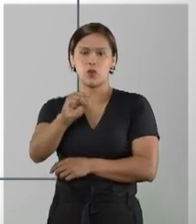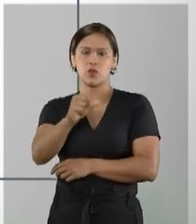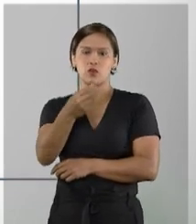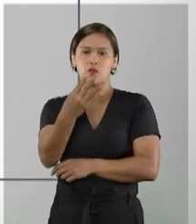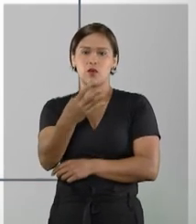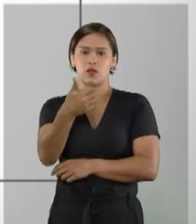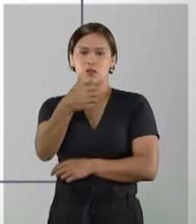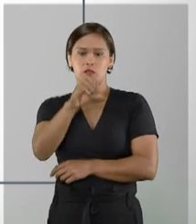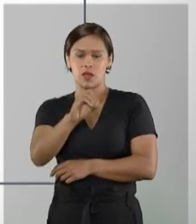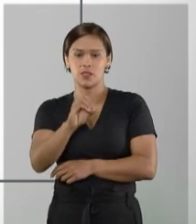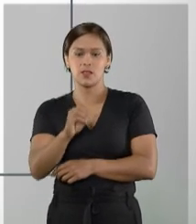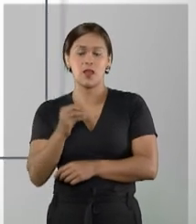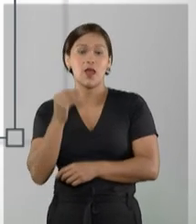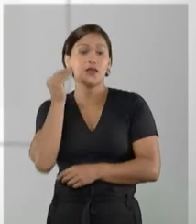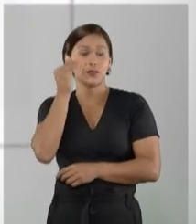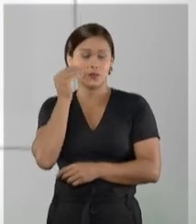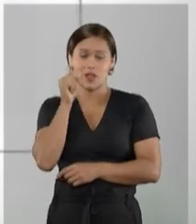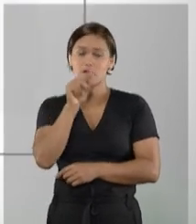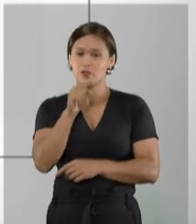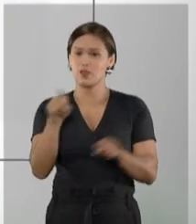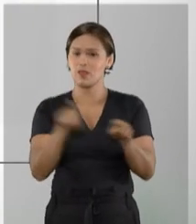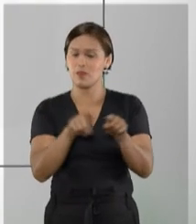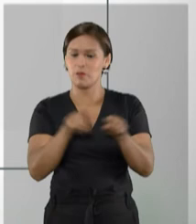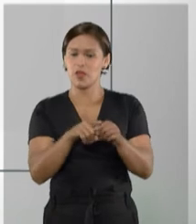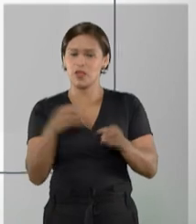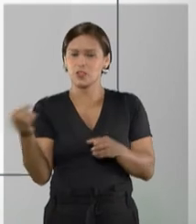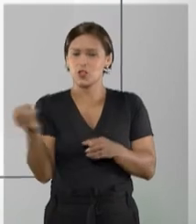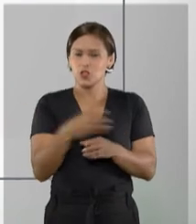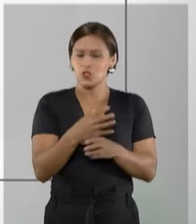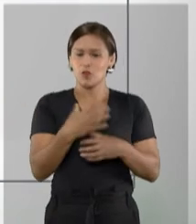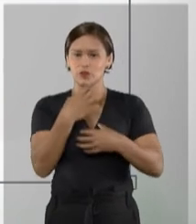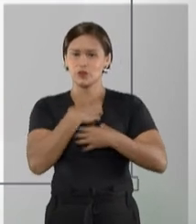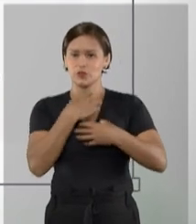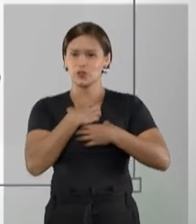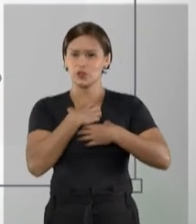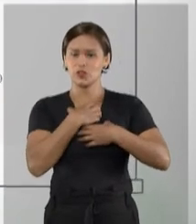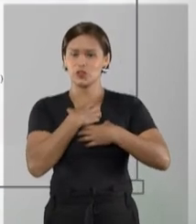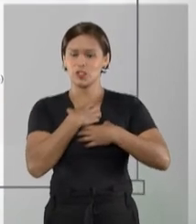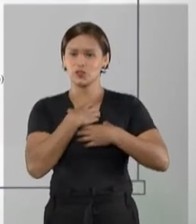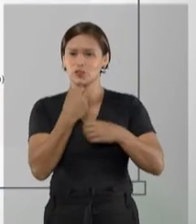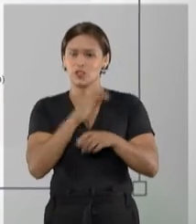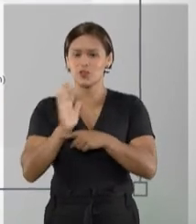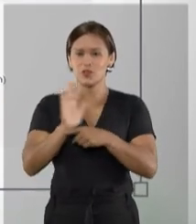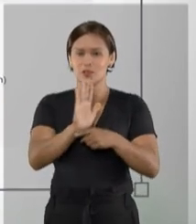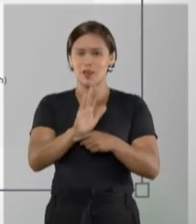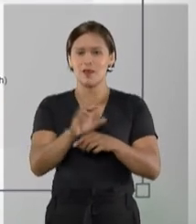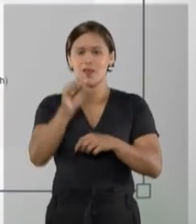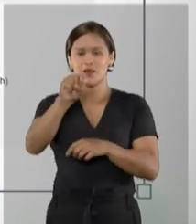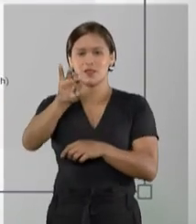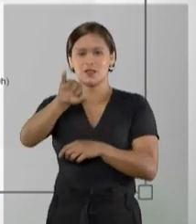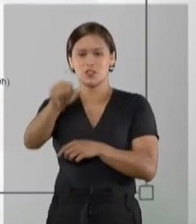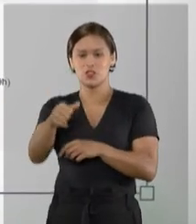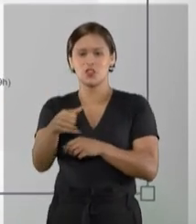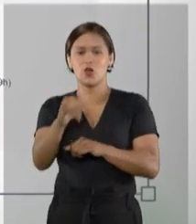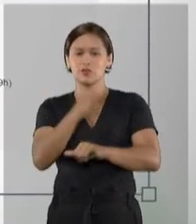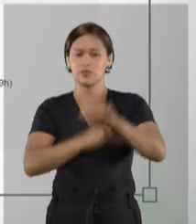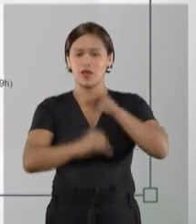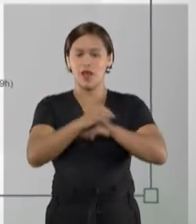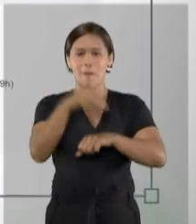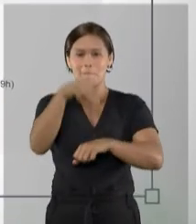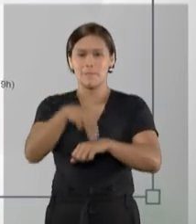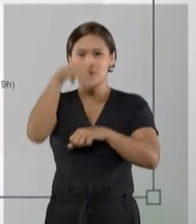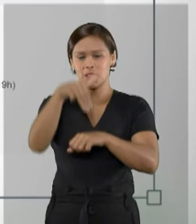-8410. Experimente você também esse novo conceito de atendimento. STJ na Era Virtual.